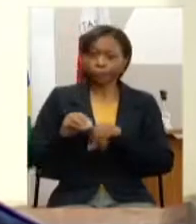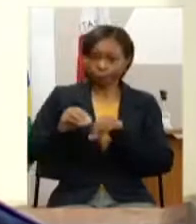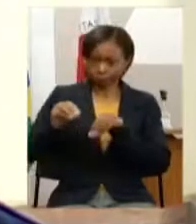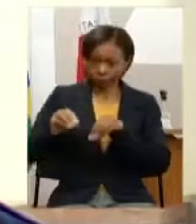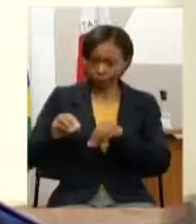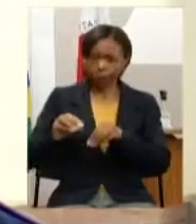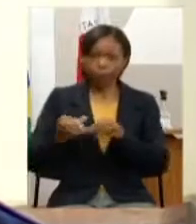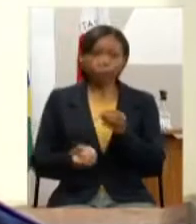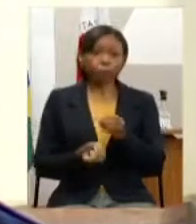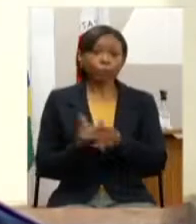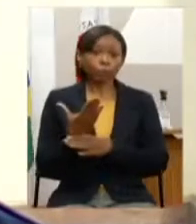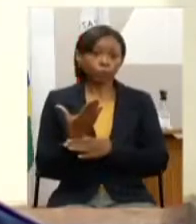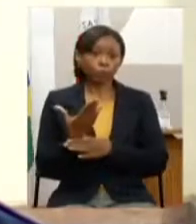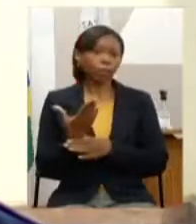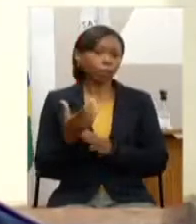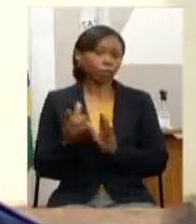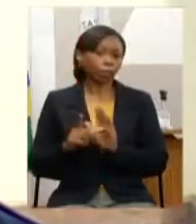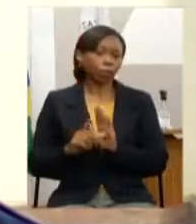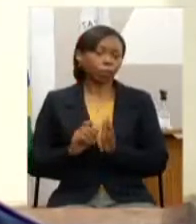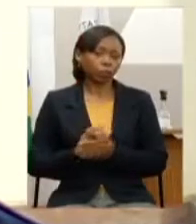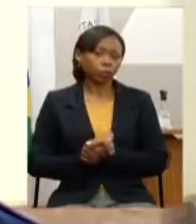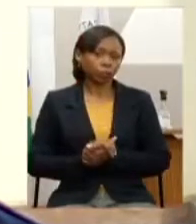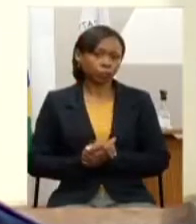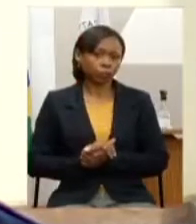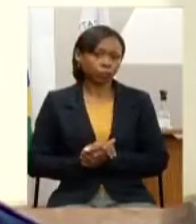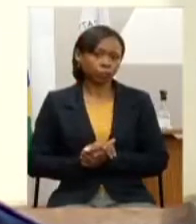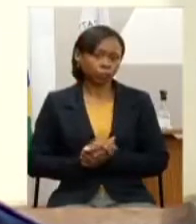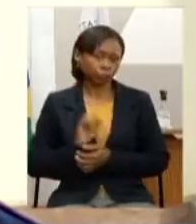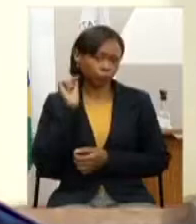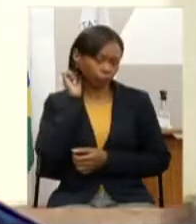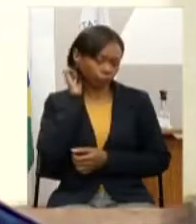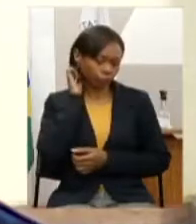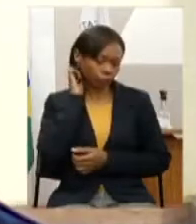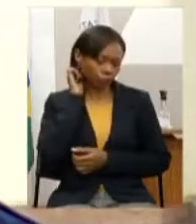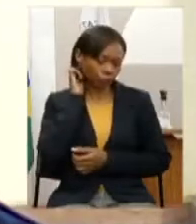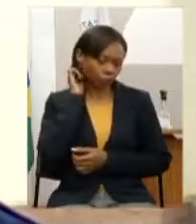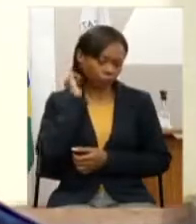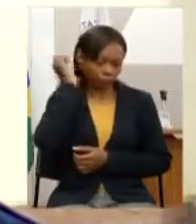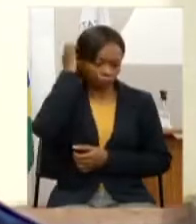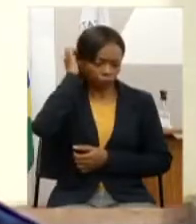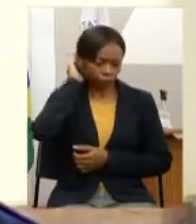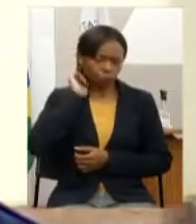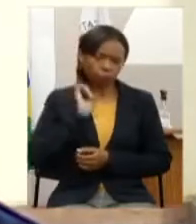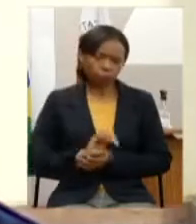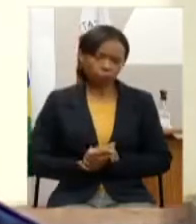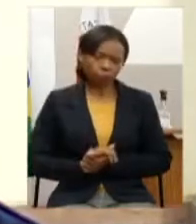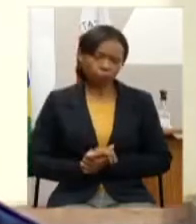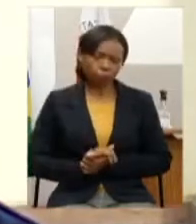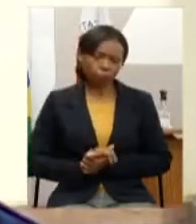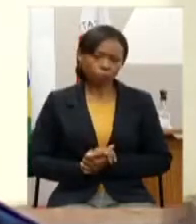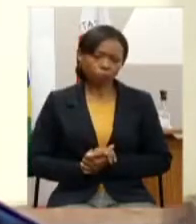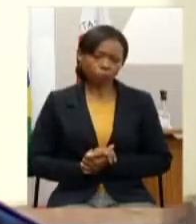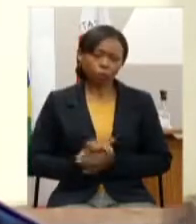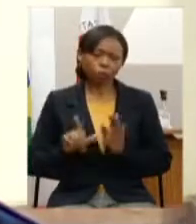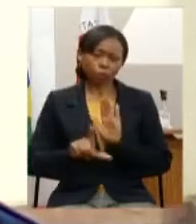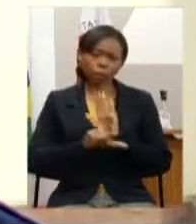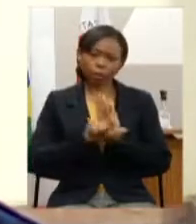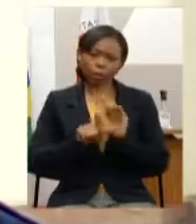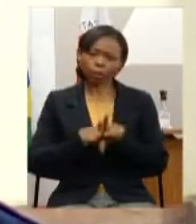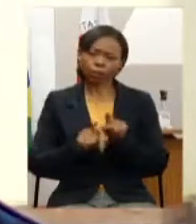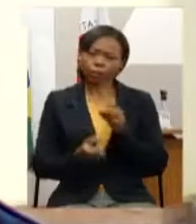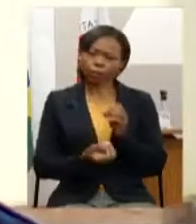criado pela lei 23.196 de 2018 que dispõe sobre a política estadual de defesa agropecuária